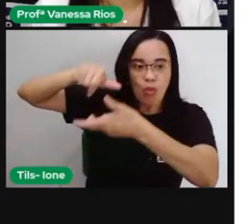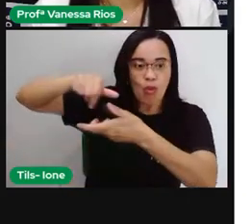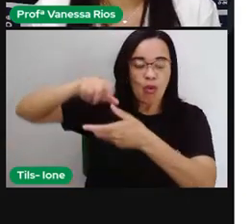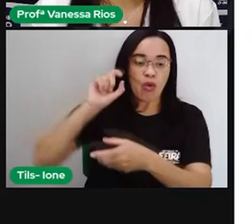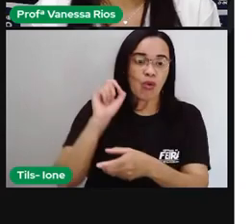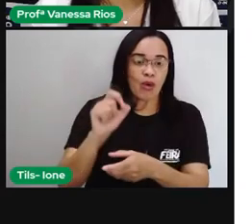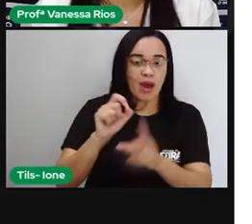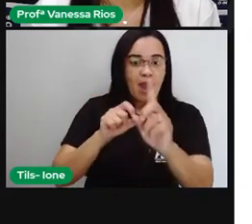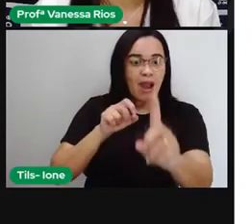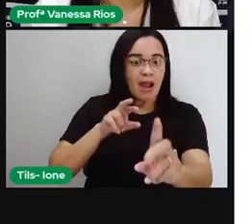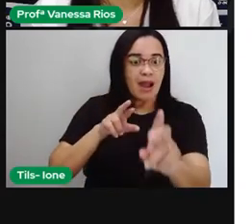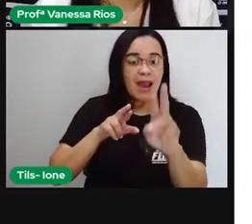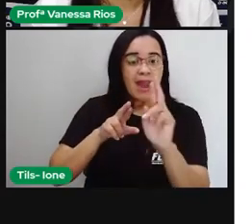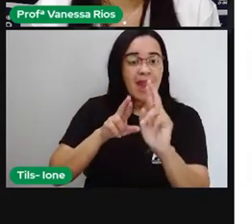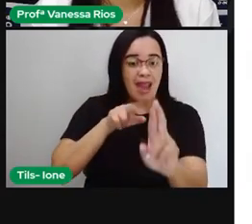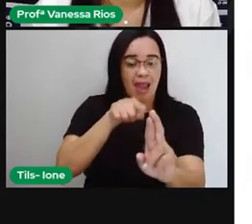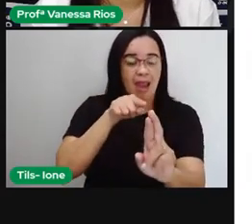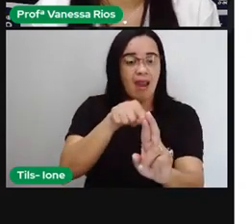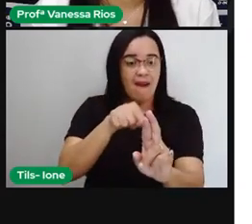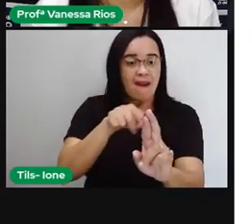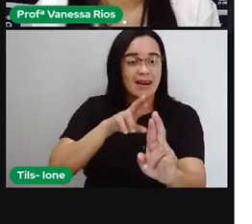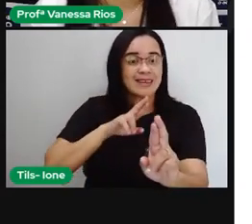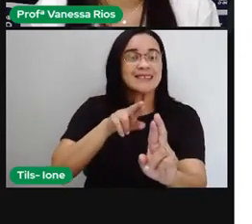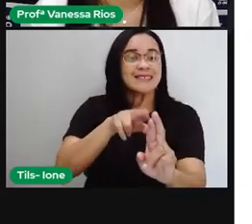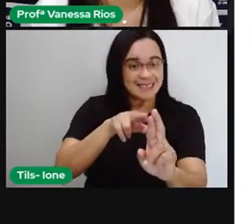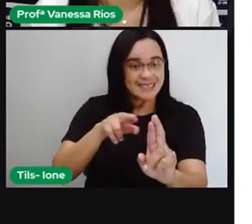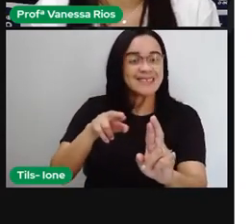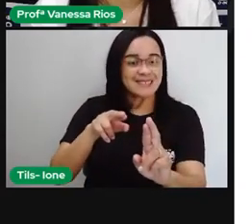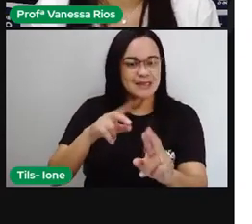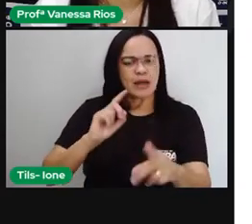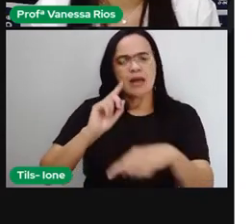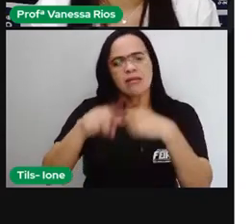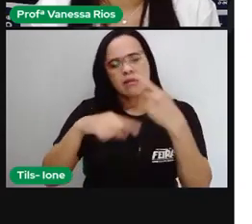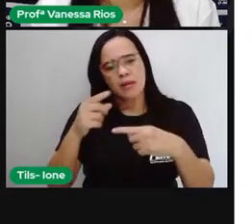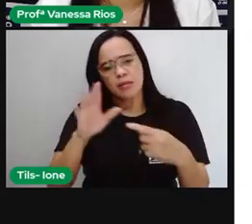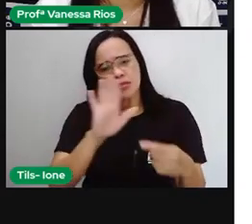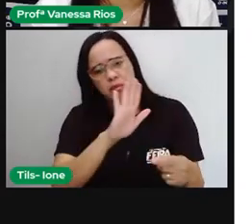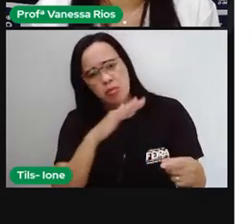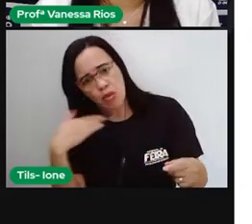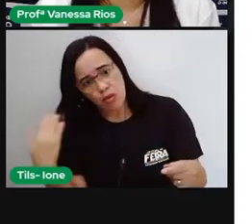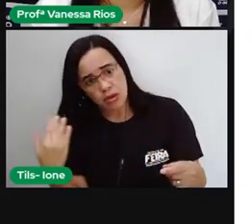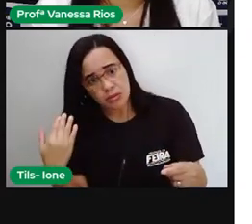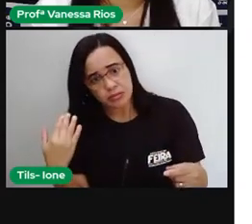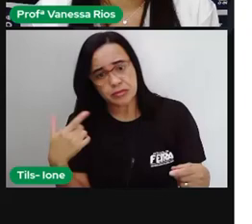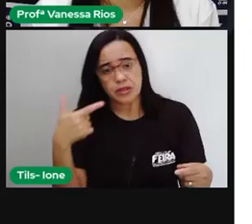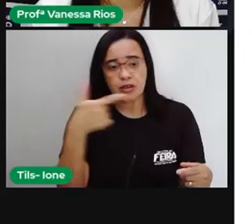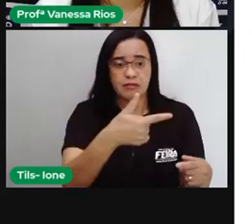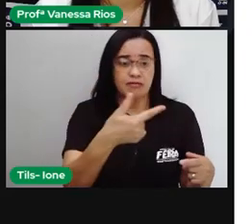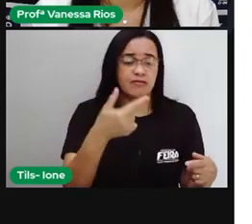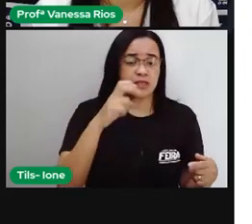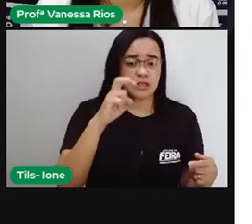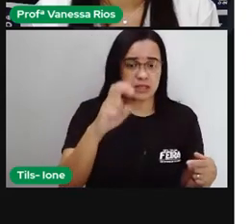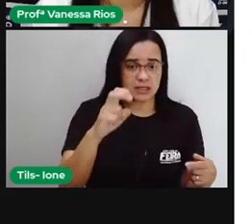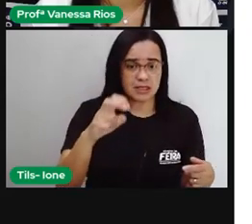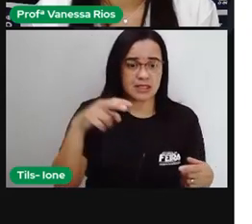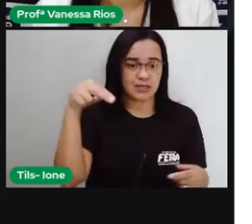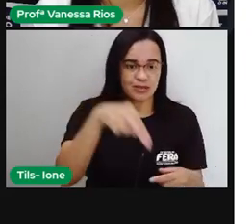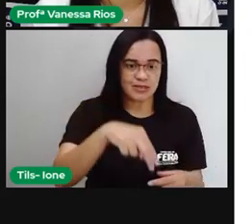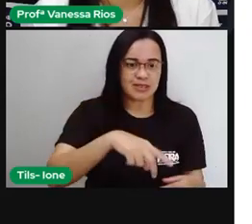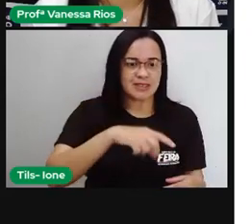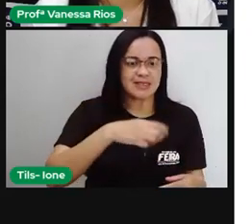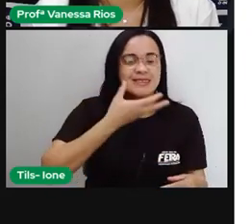falece aos 90 anos, em 25 de dezembro de 1983, em Palma, de Mallorca,